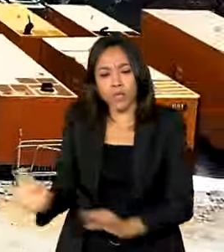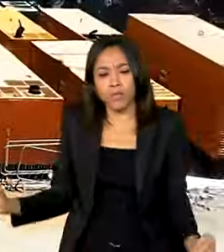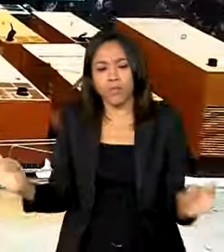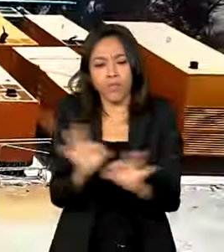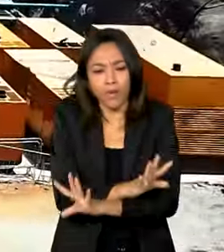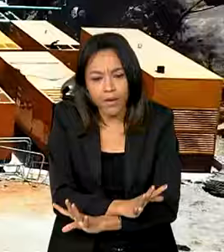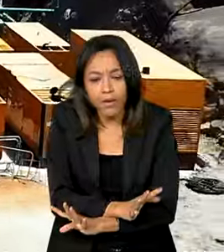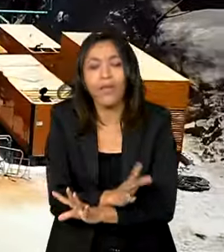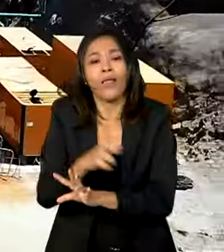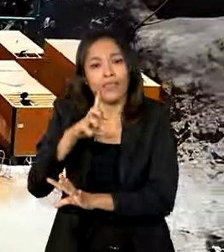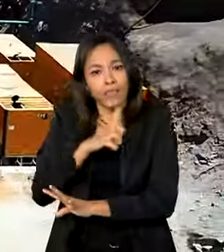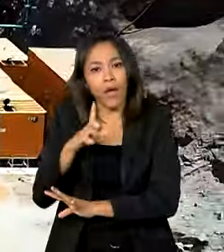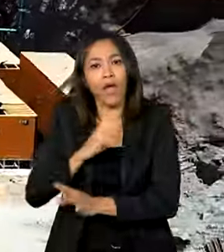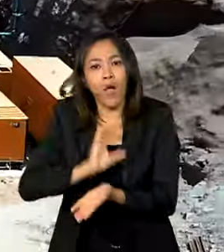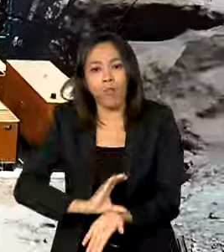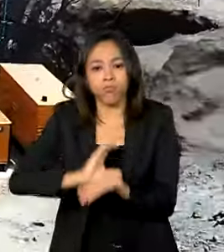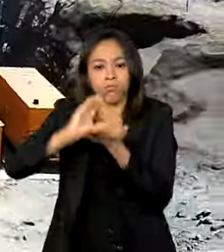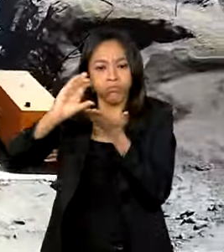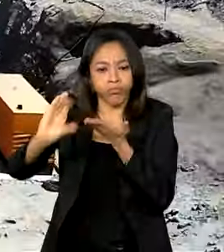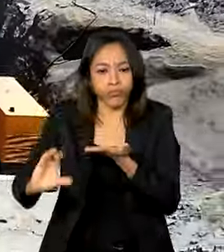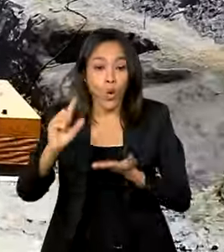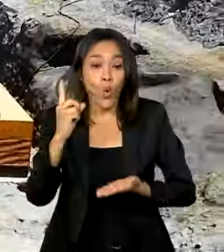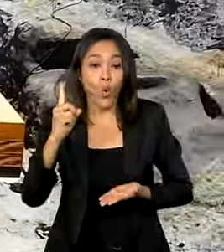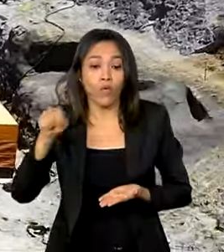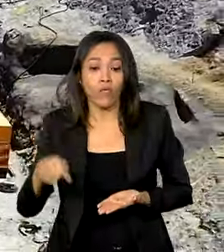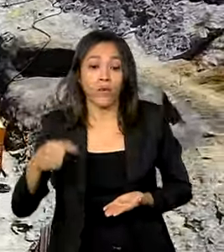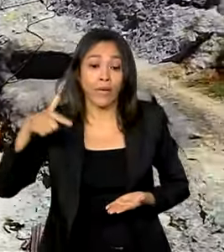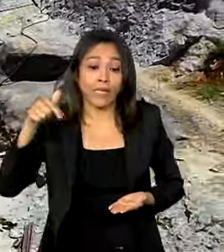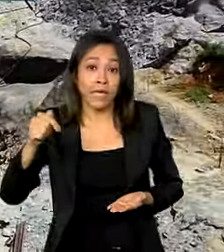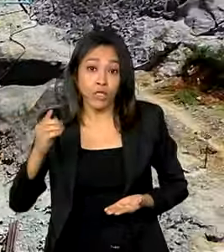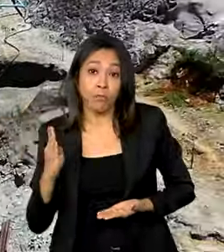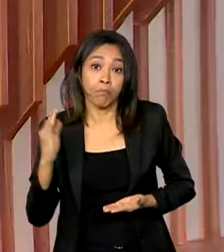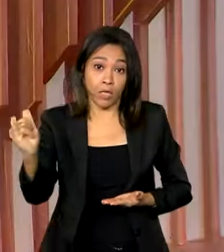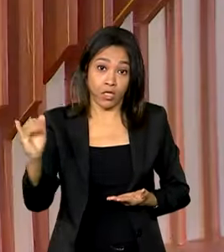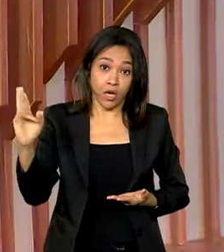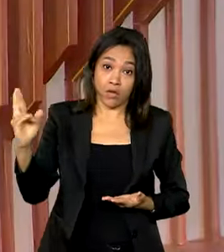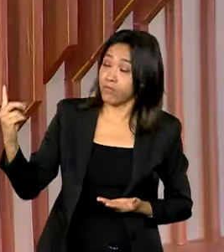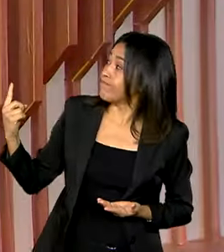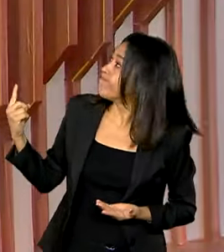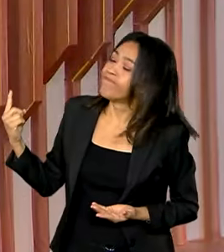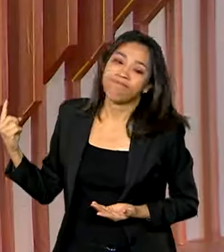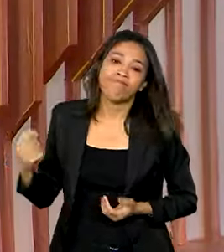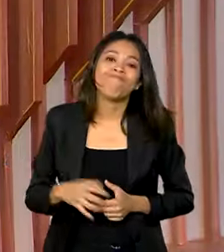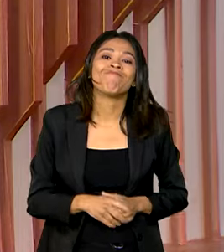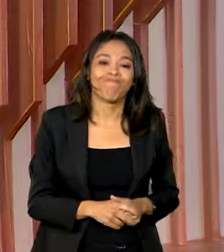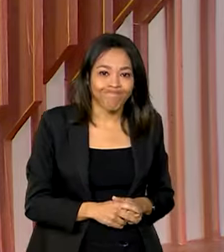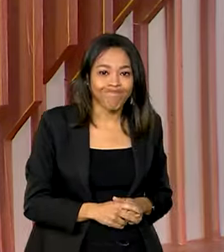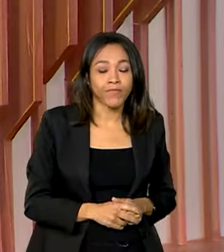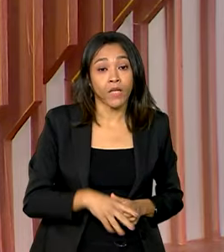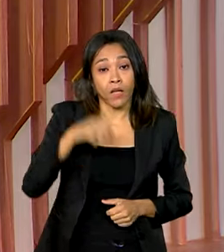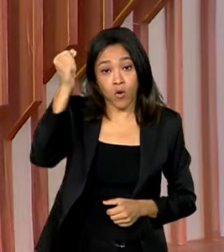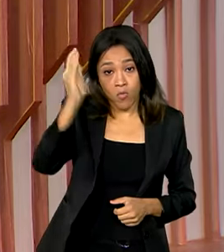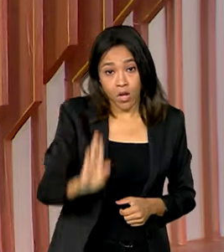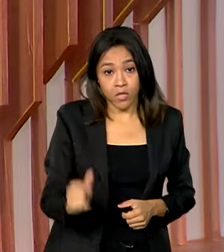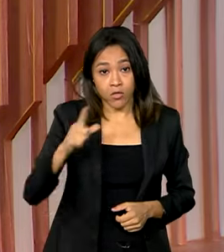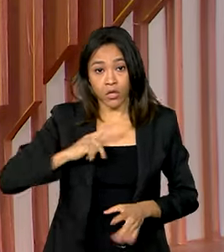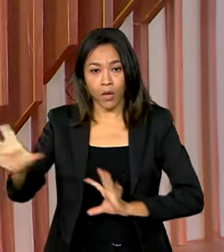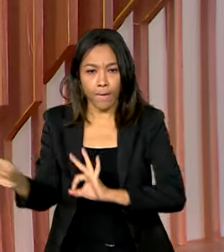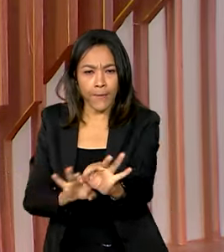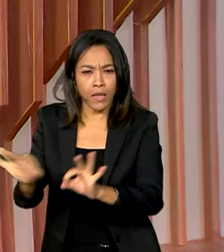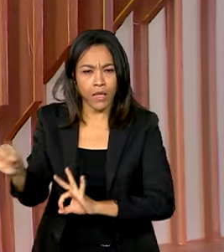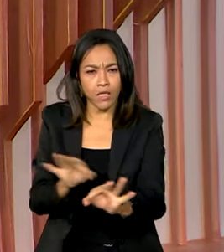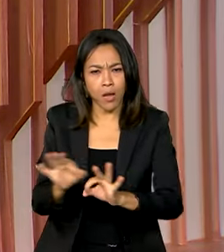total e conta com investimento previsto de R 1,7 bilhão. E o Brasil já tem um planejamento